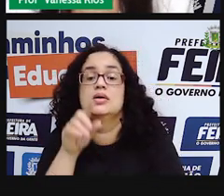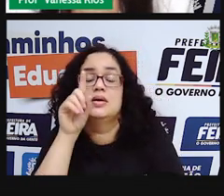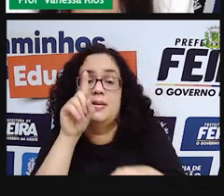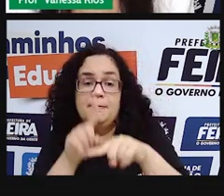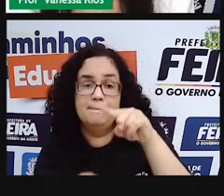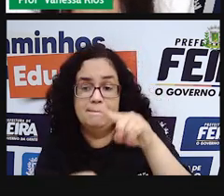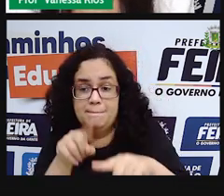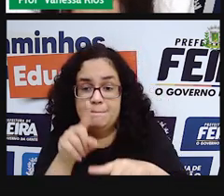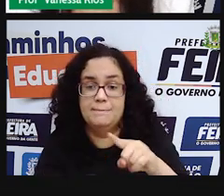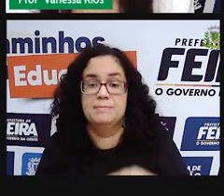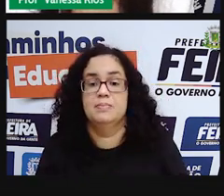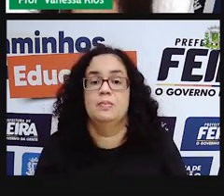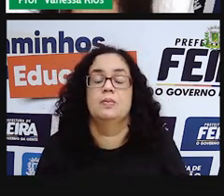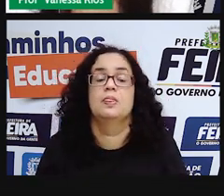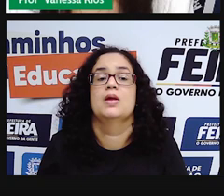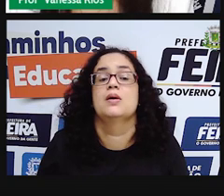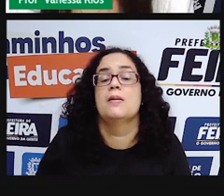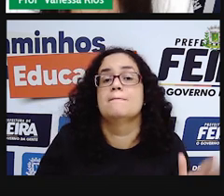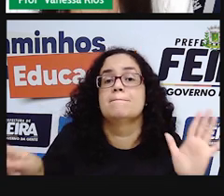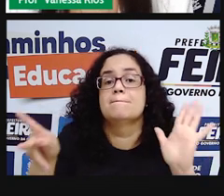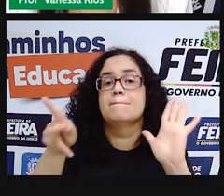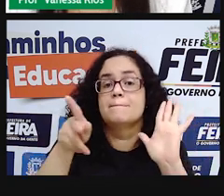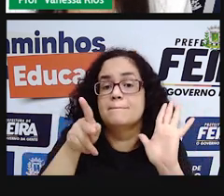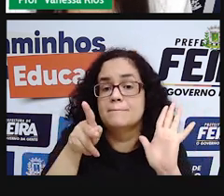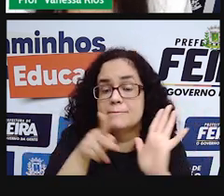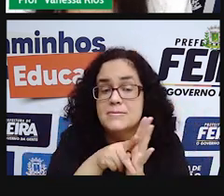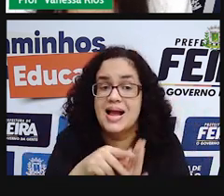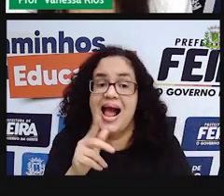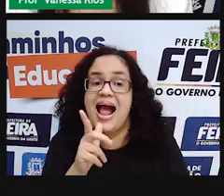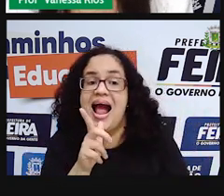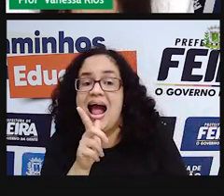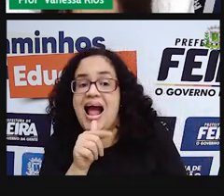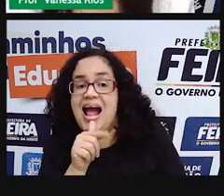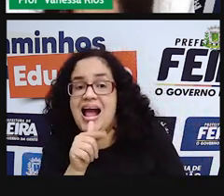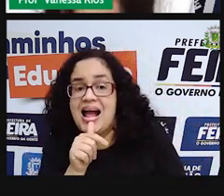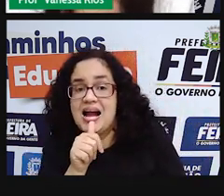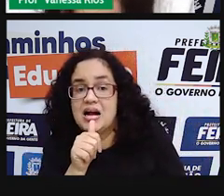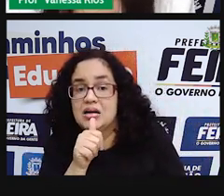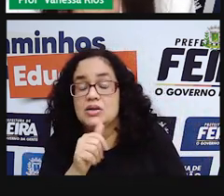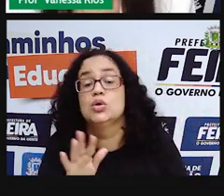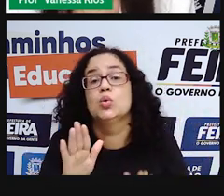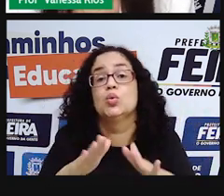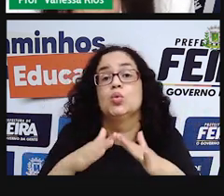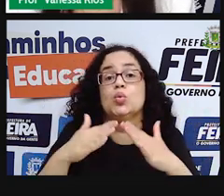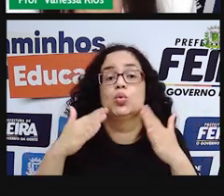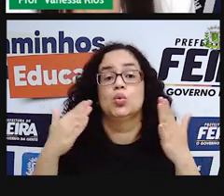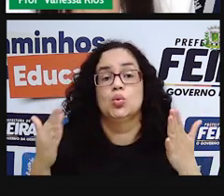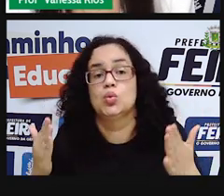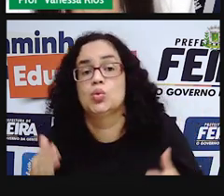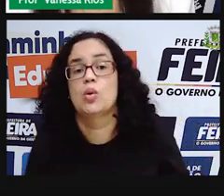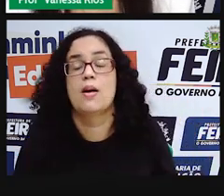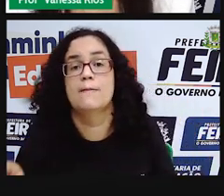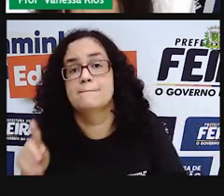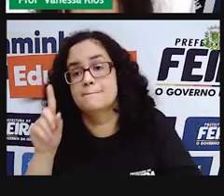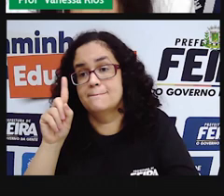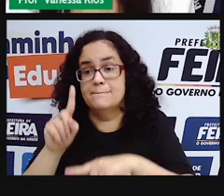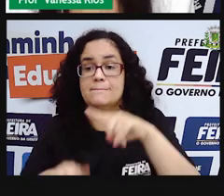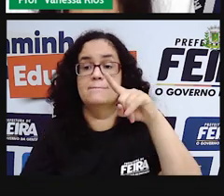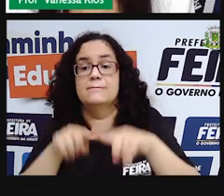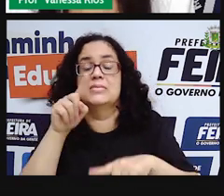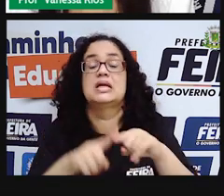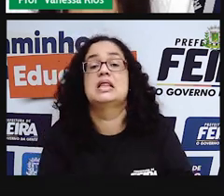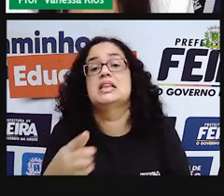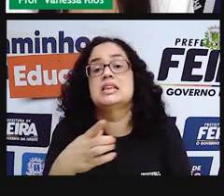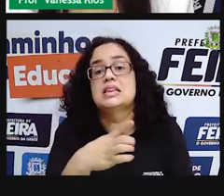material. Então, a propriedade da permeabilidade é justamente quando aquele material permite